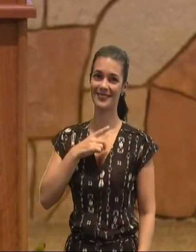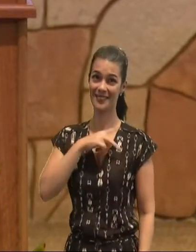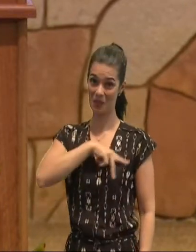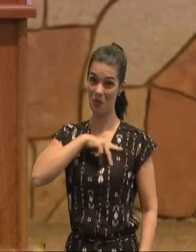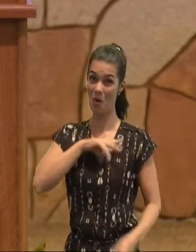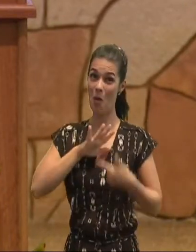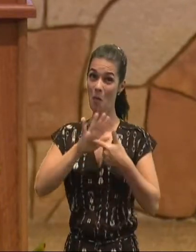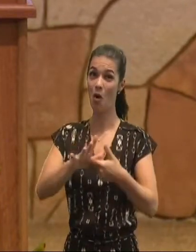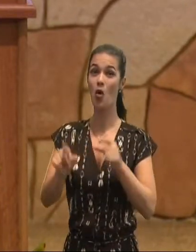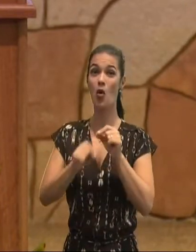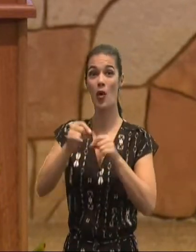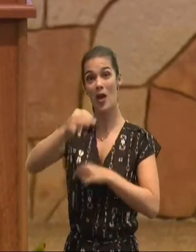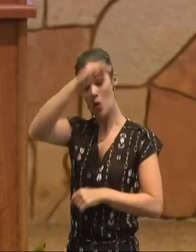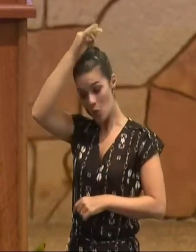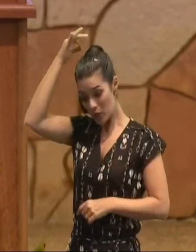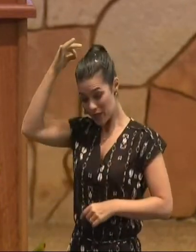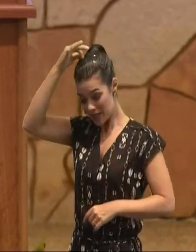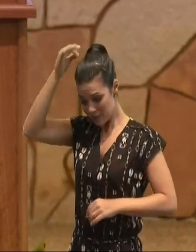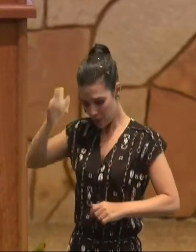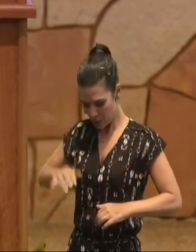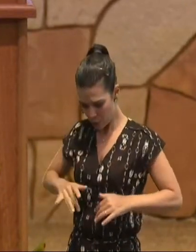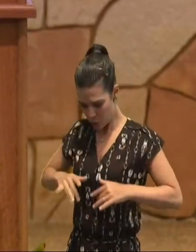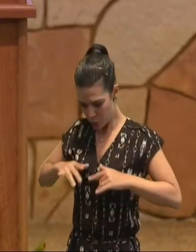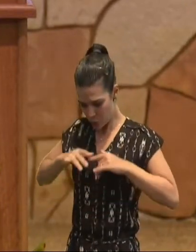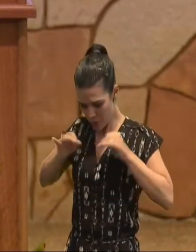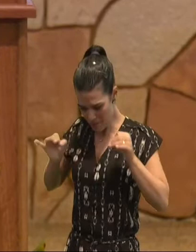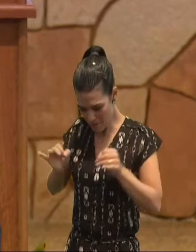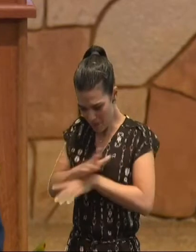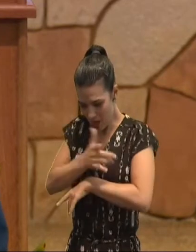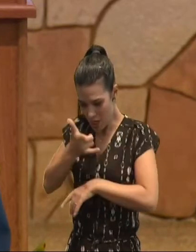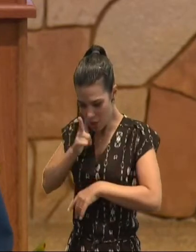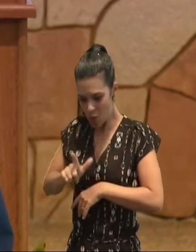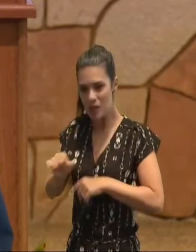para que o Espírito, possa produzir, em nós, o seu fruto,